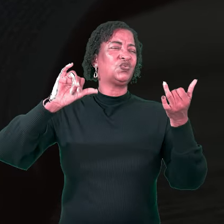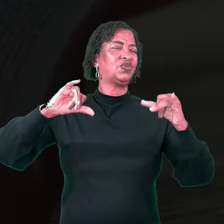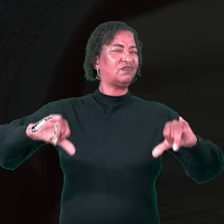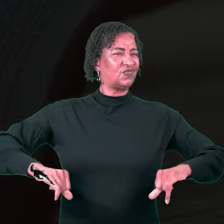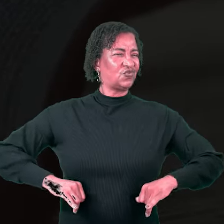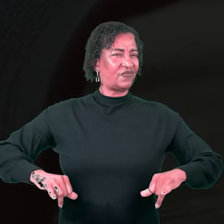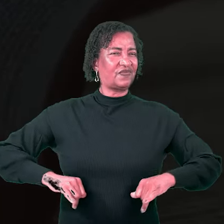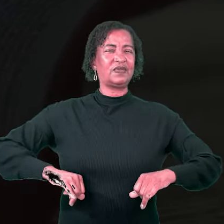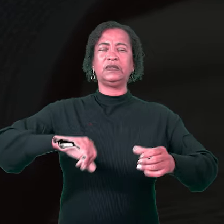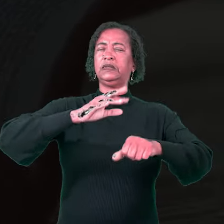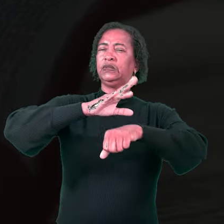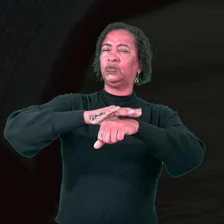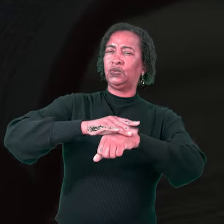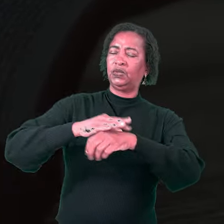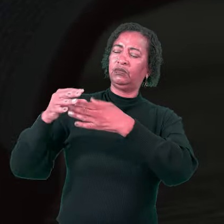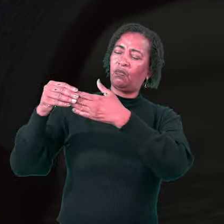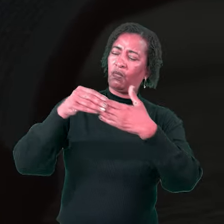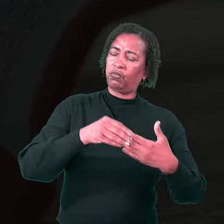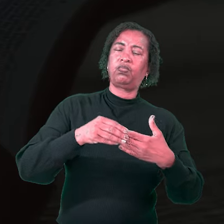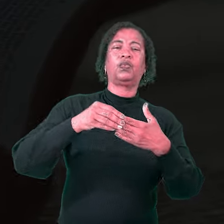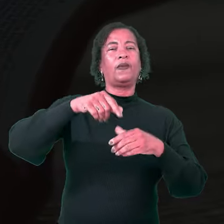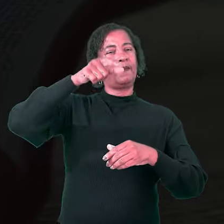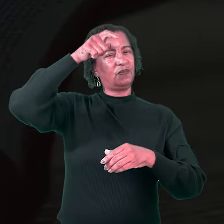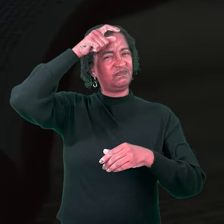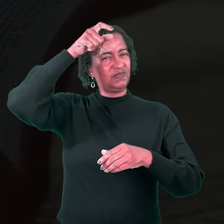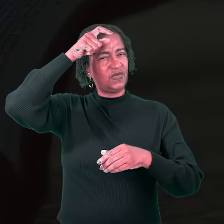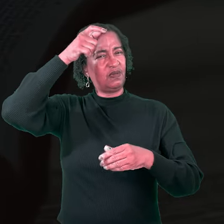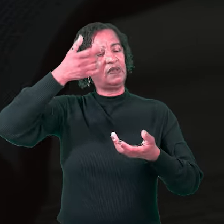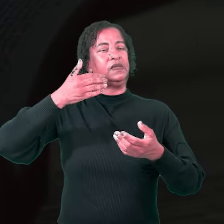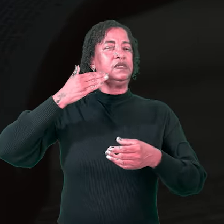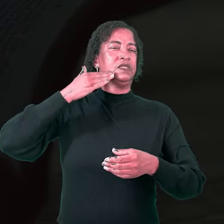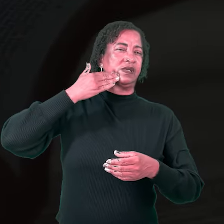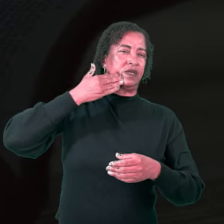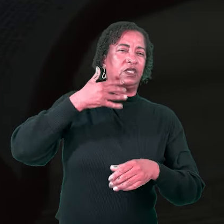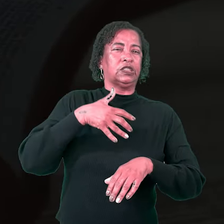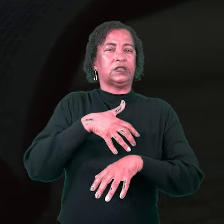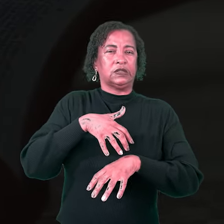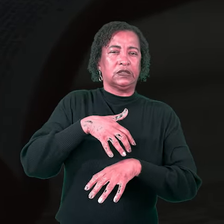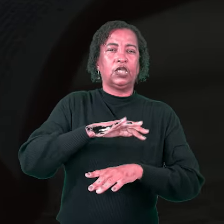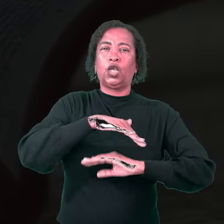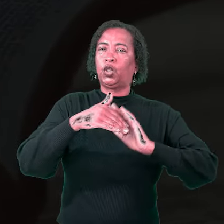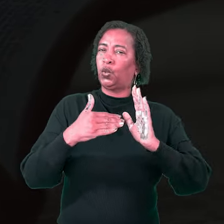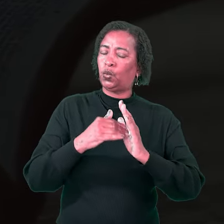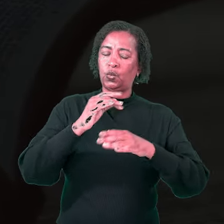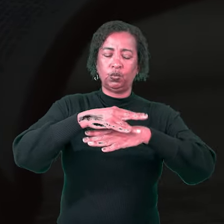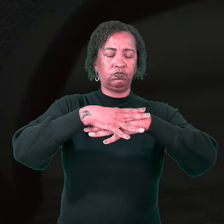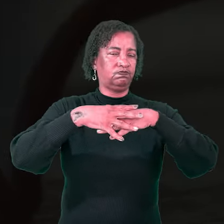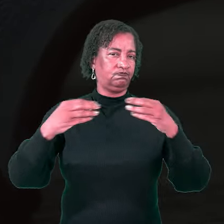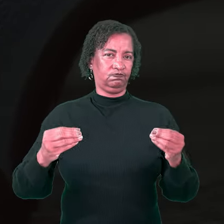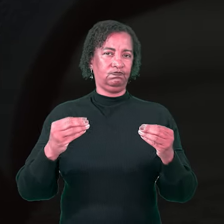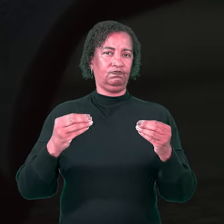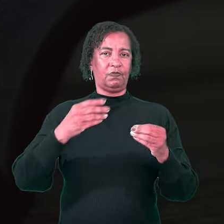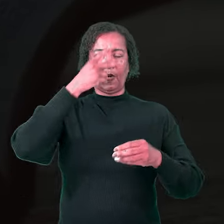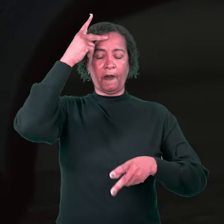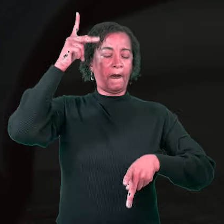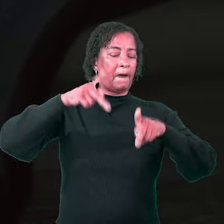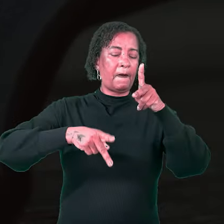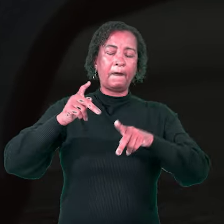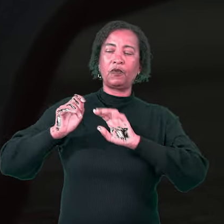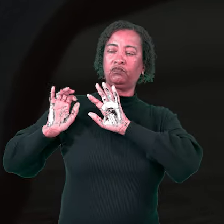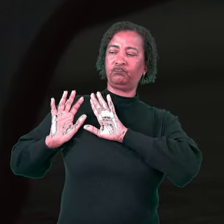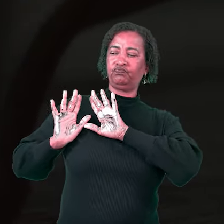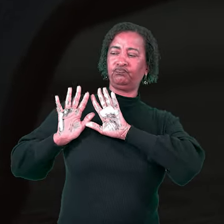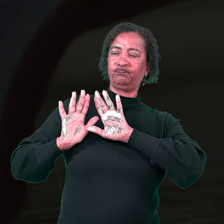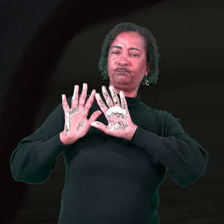males e tormentos. Endemoniados, epiléticos, paralíticos, ele os curou. Grandes multidões o